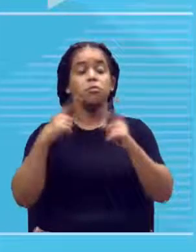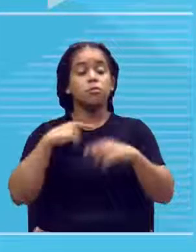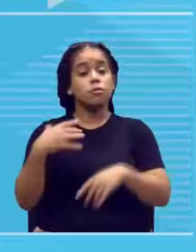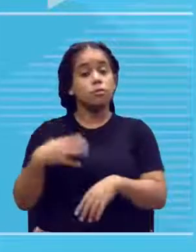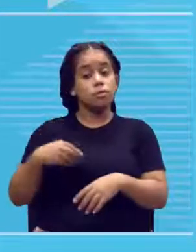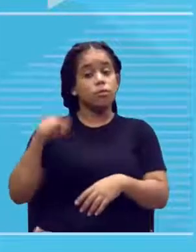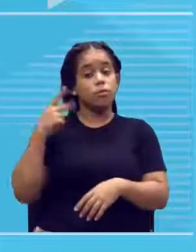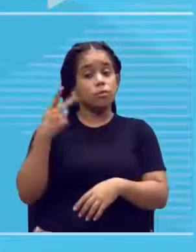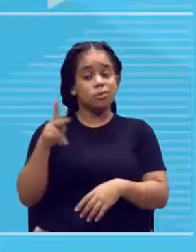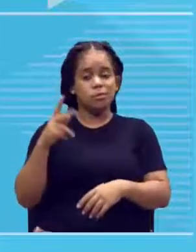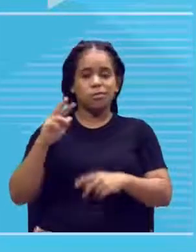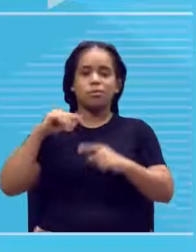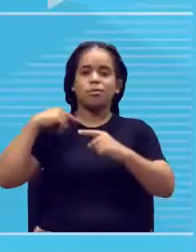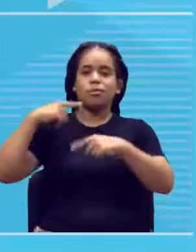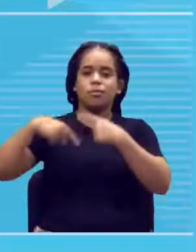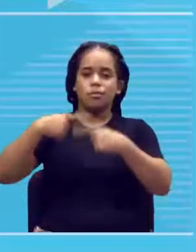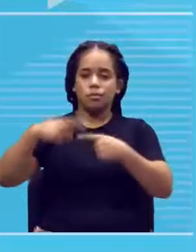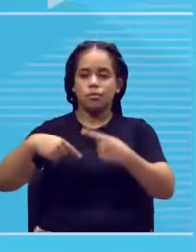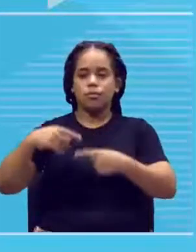Opa!